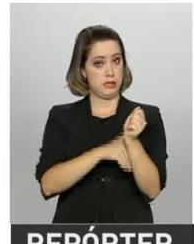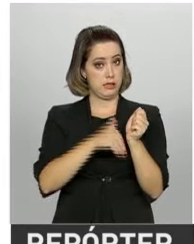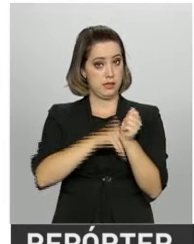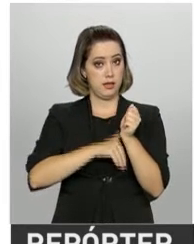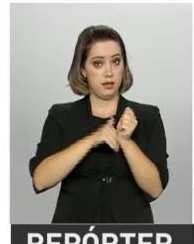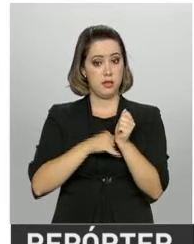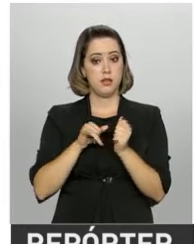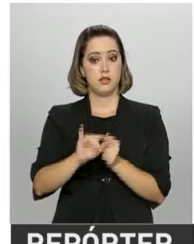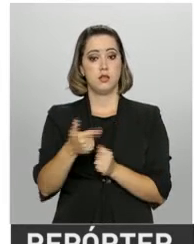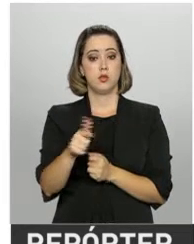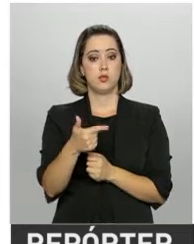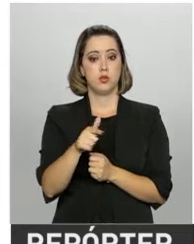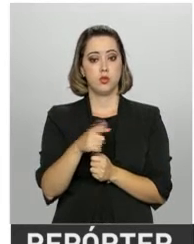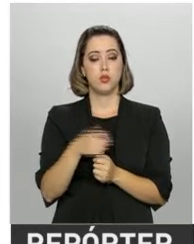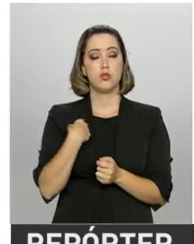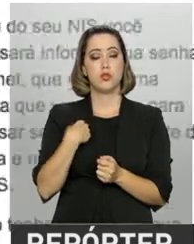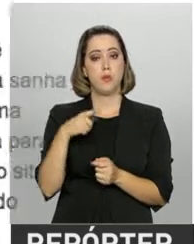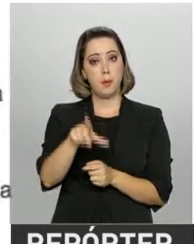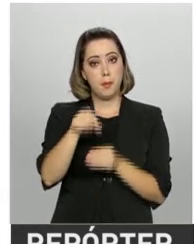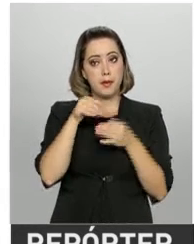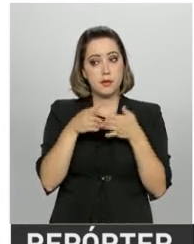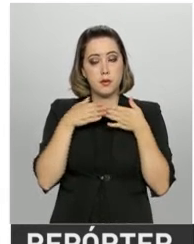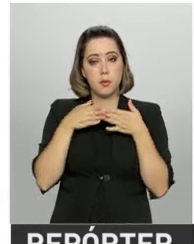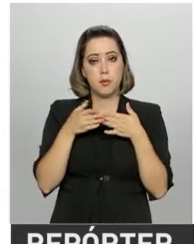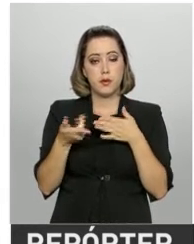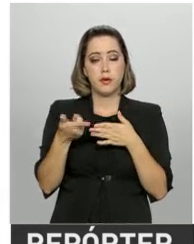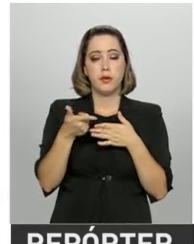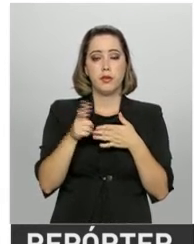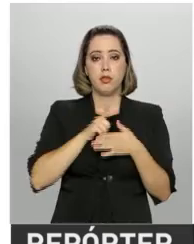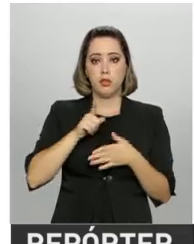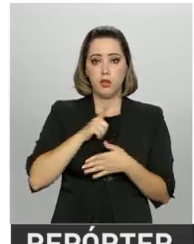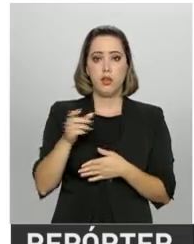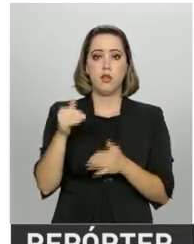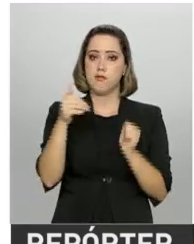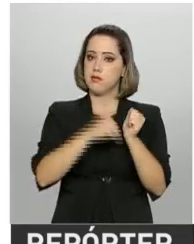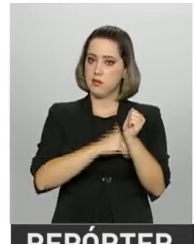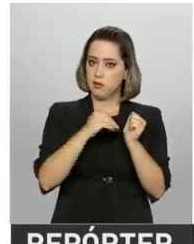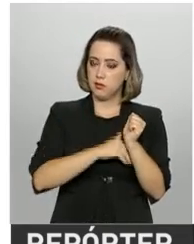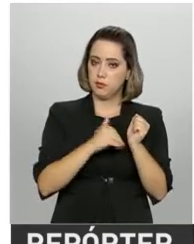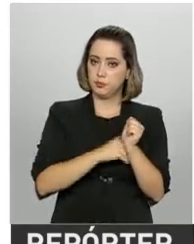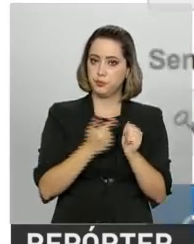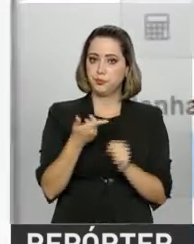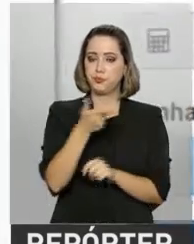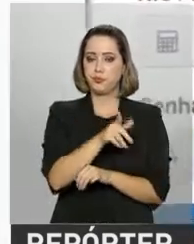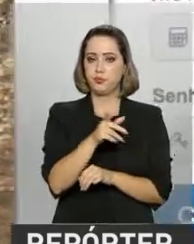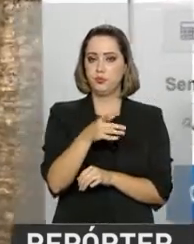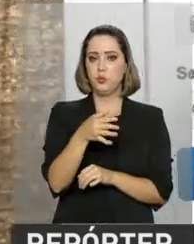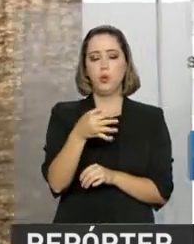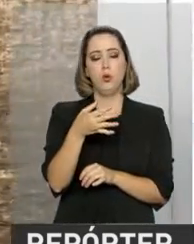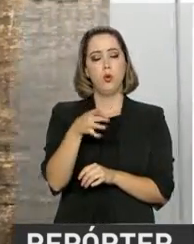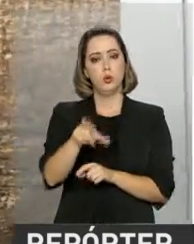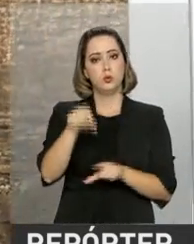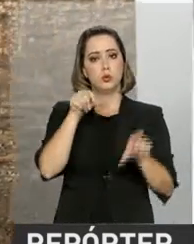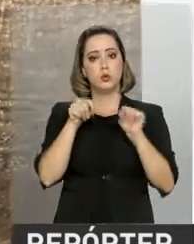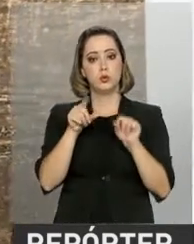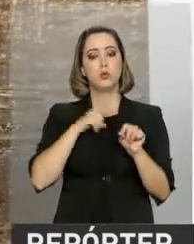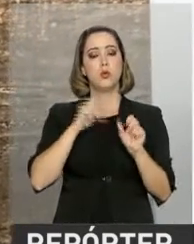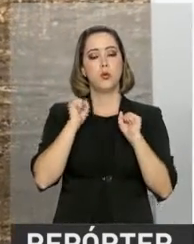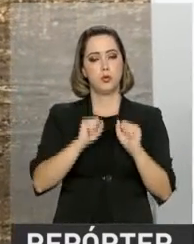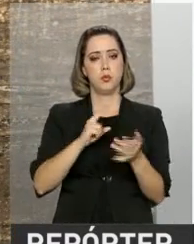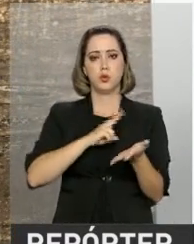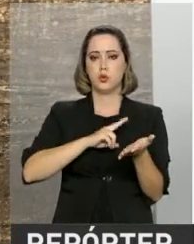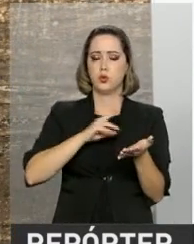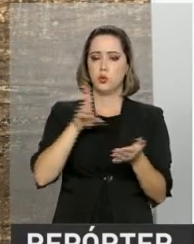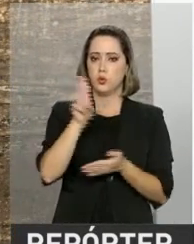tiver, escolha a opção Cadastrar ou a de Recuperação de Senha. Outra opção é usar os dispositivos móveis, como